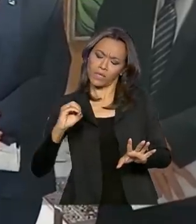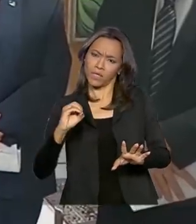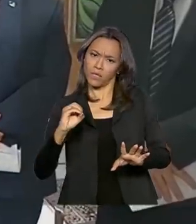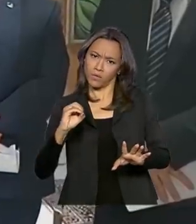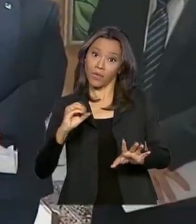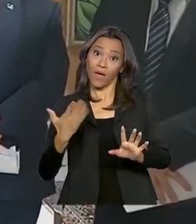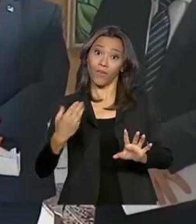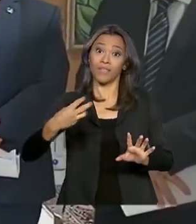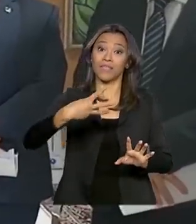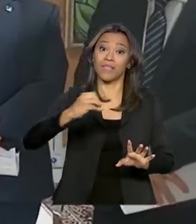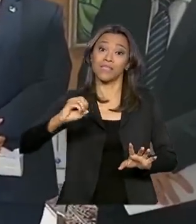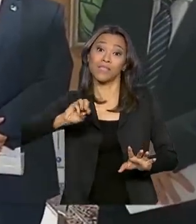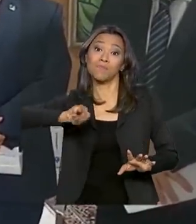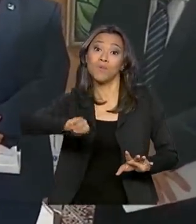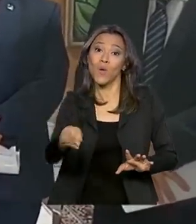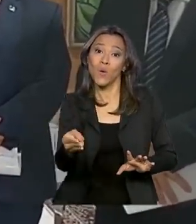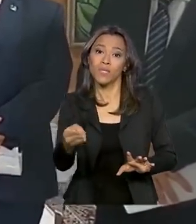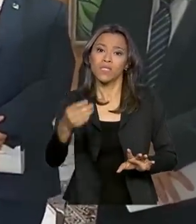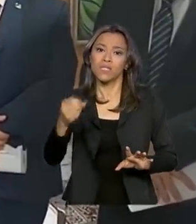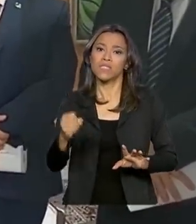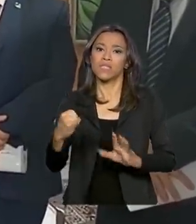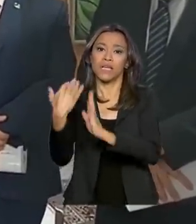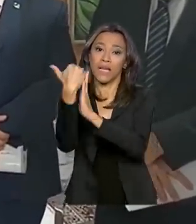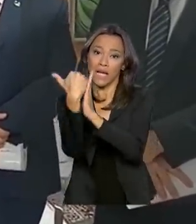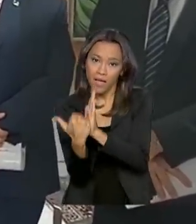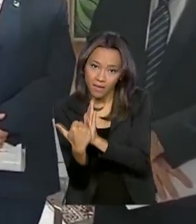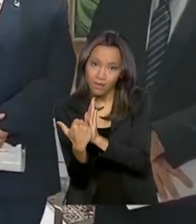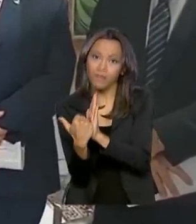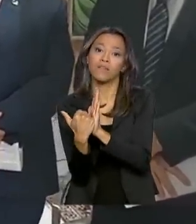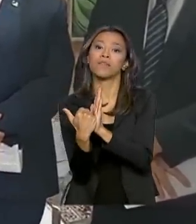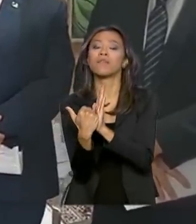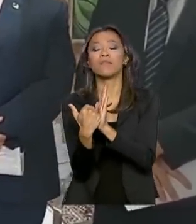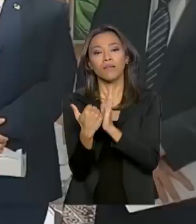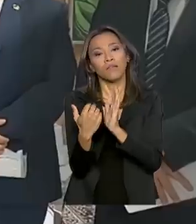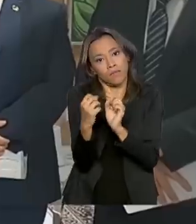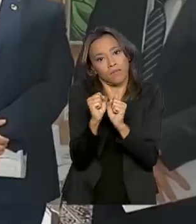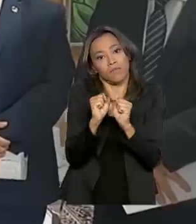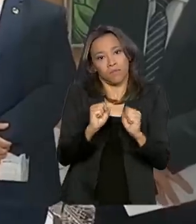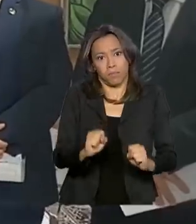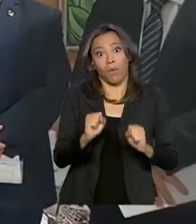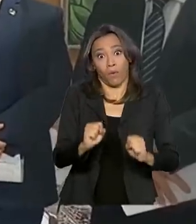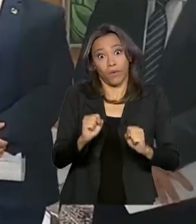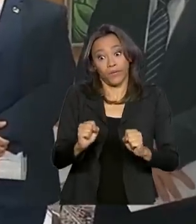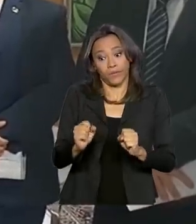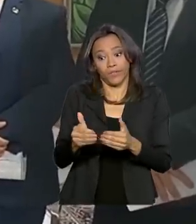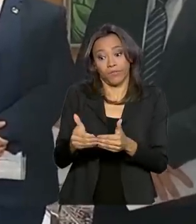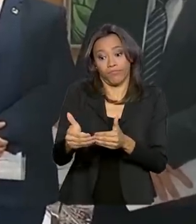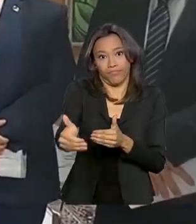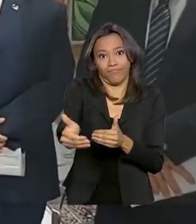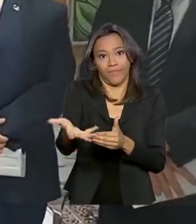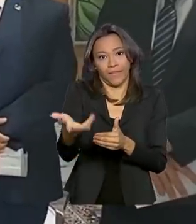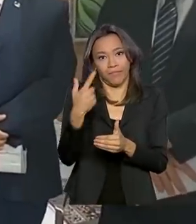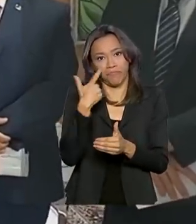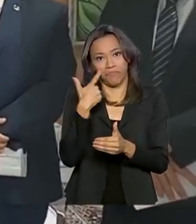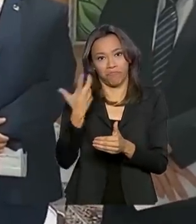R$ bilhões. Se cair mais 0,5%, que pode ser que caia agora para essa reunião do Copom,